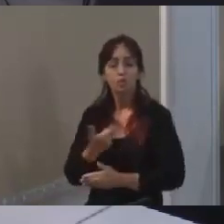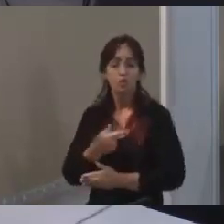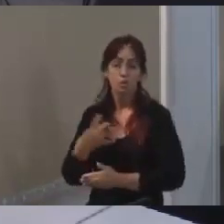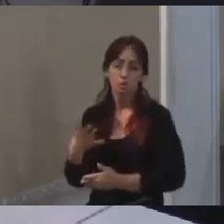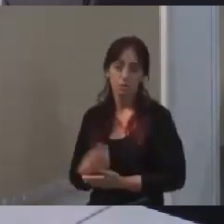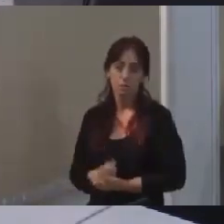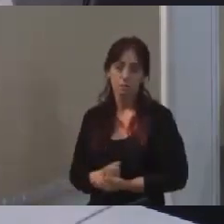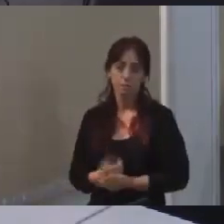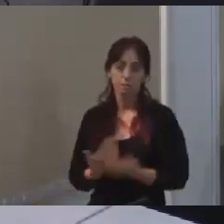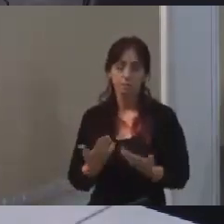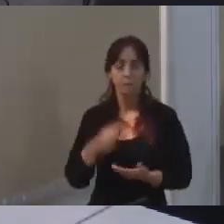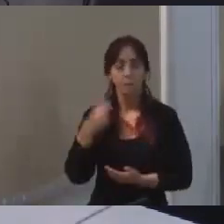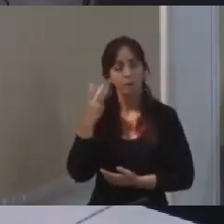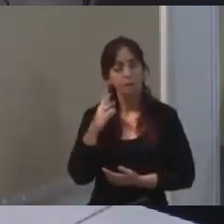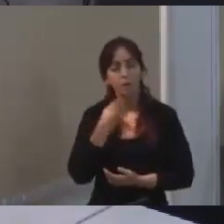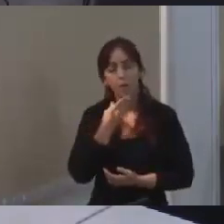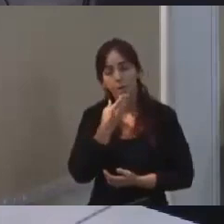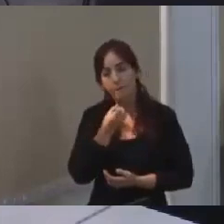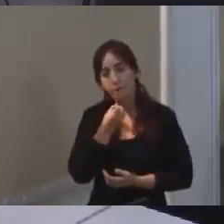Vereador, boa tarde.